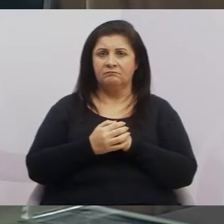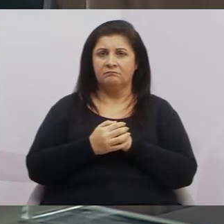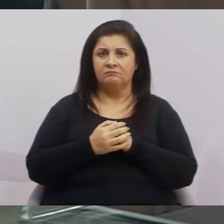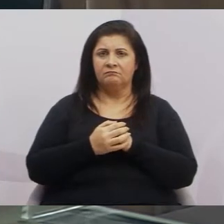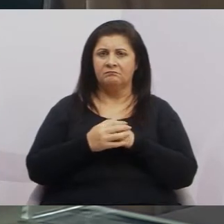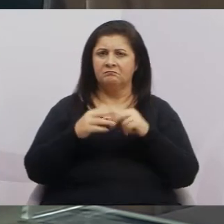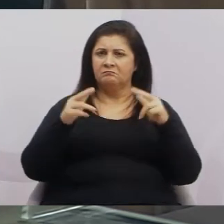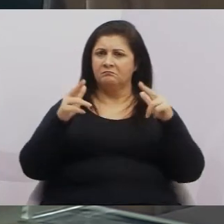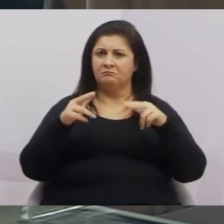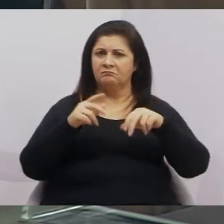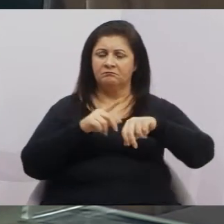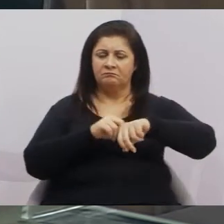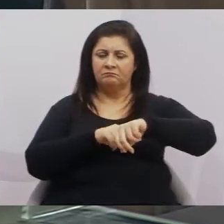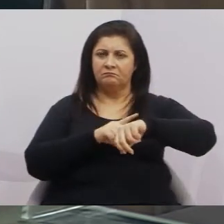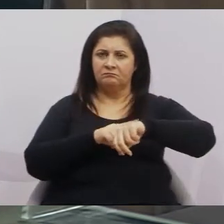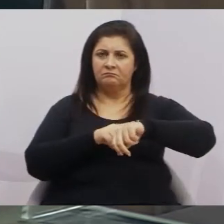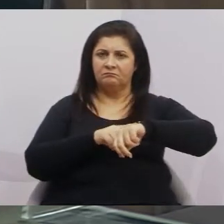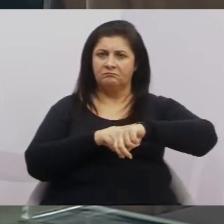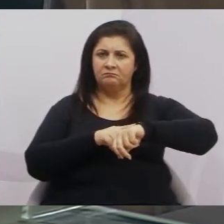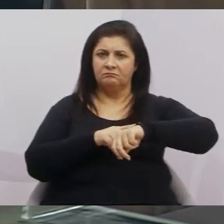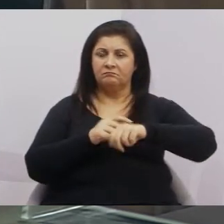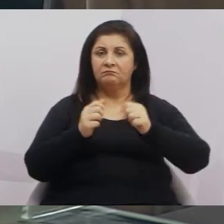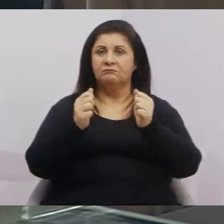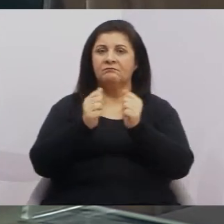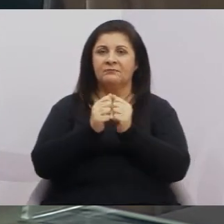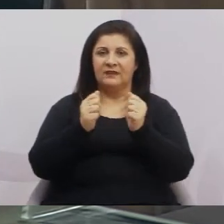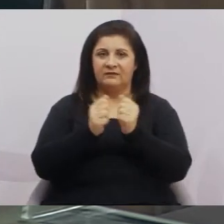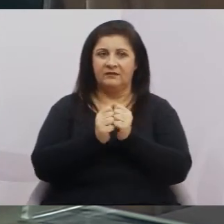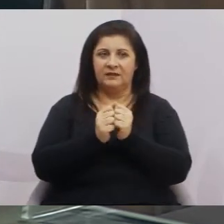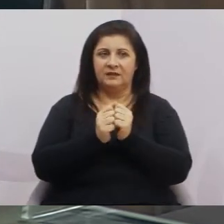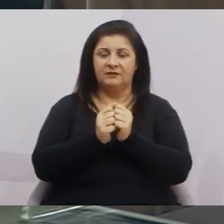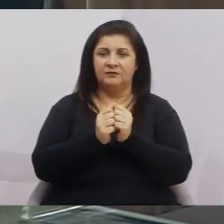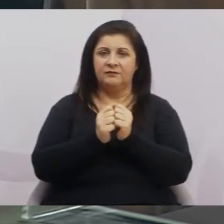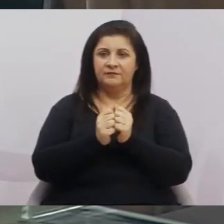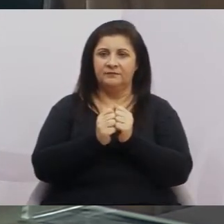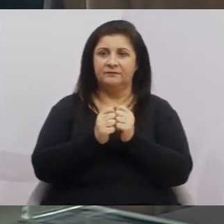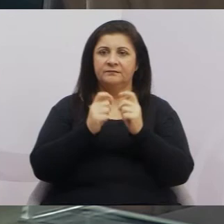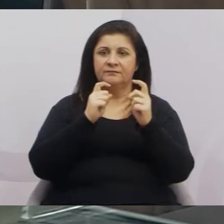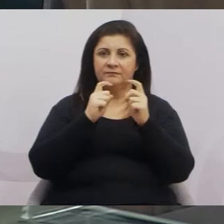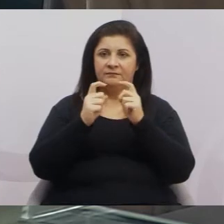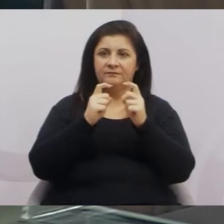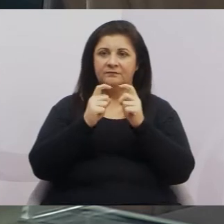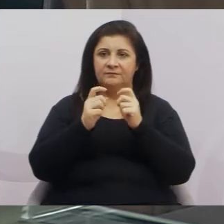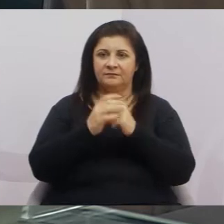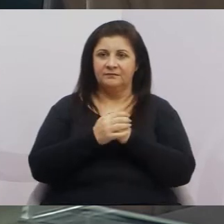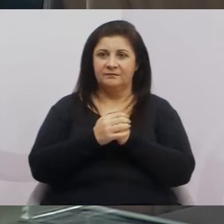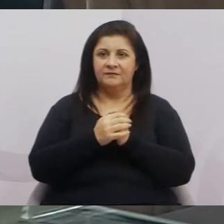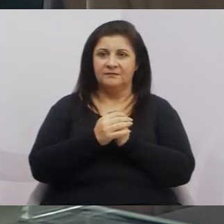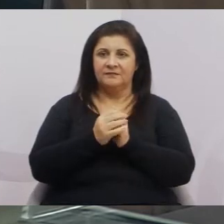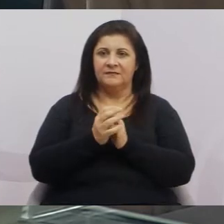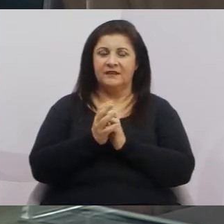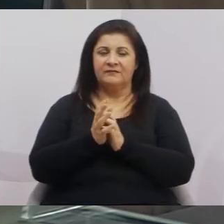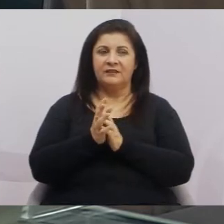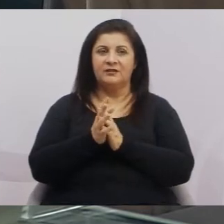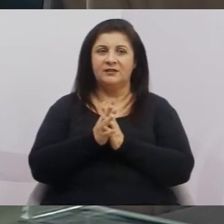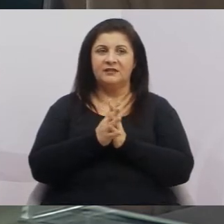foram no momento de sessão de câmaras. Ela foi, quando agora, quando chegou a pandemia,